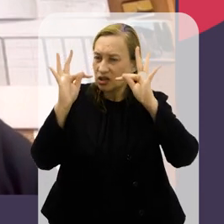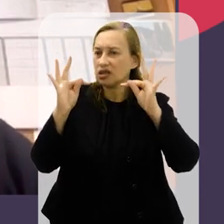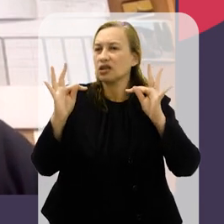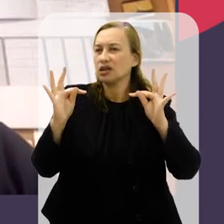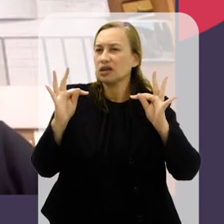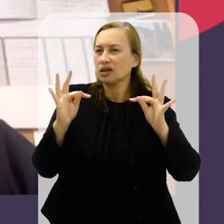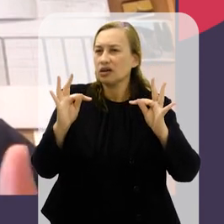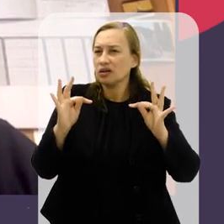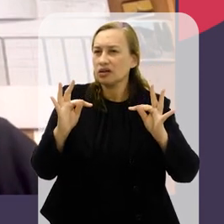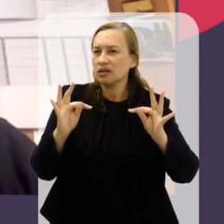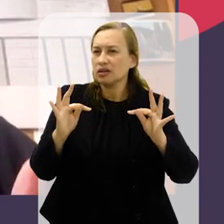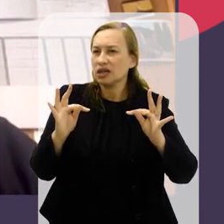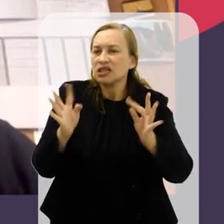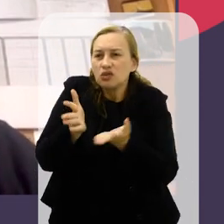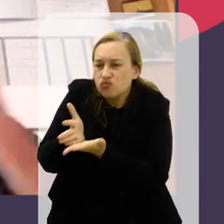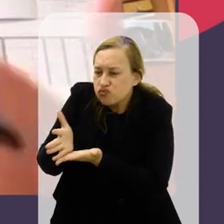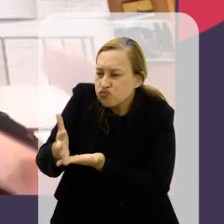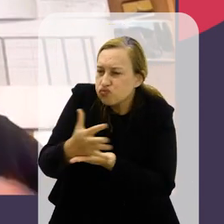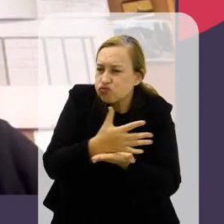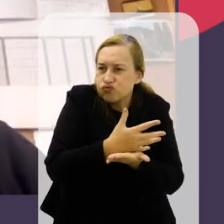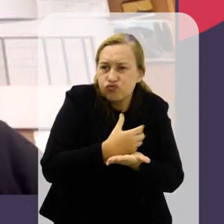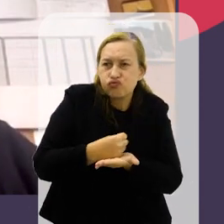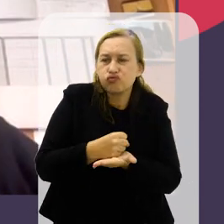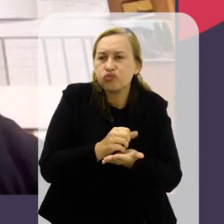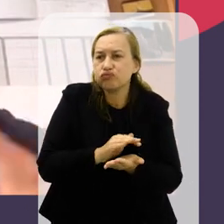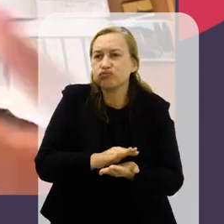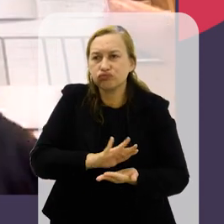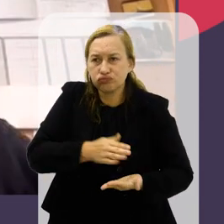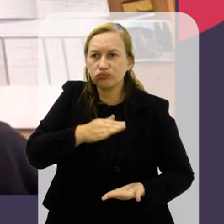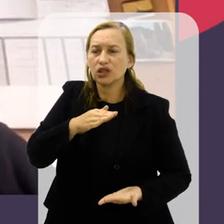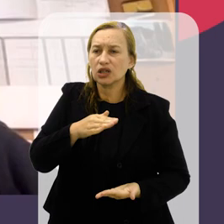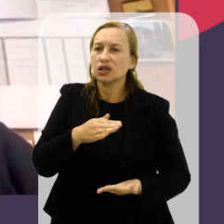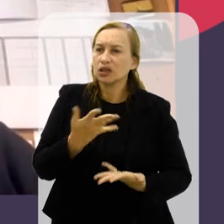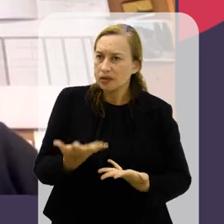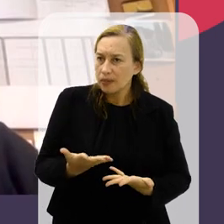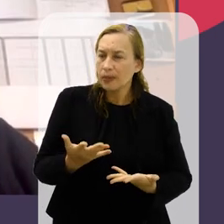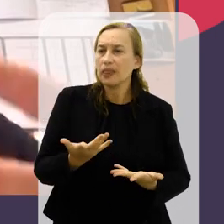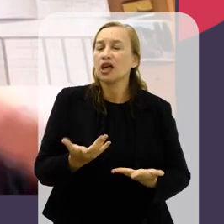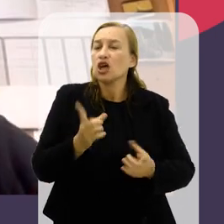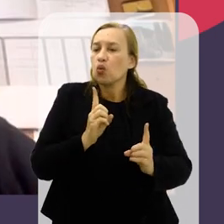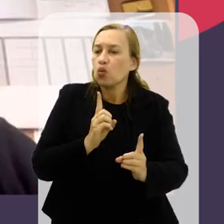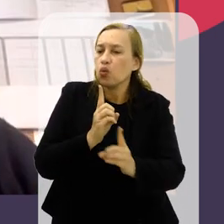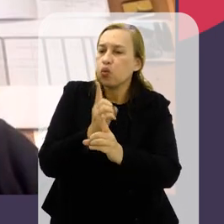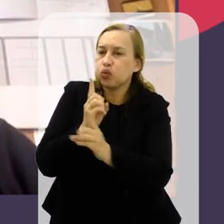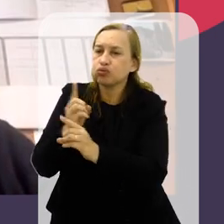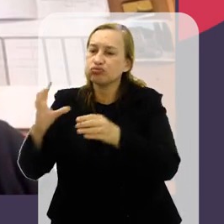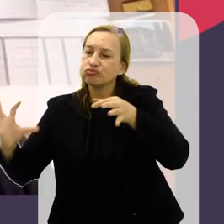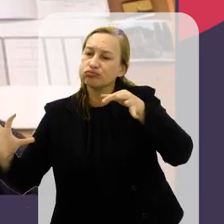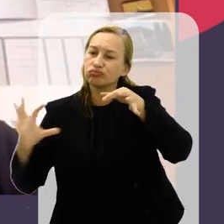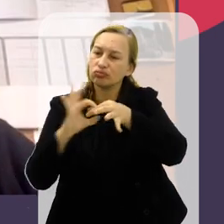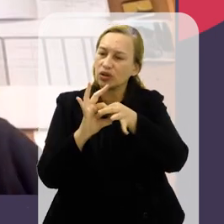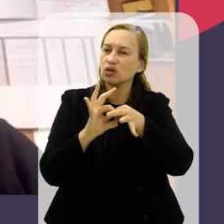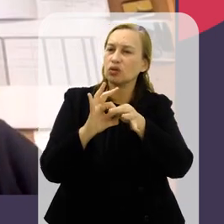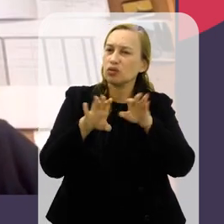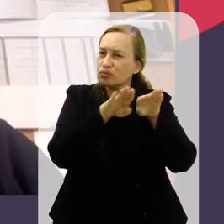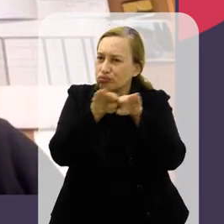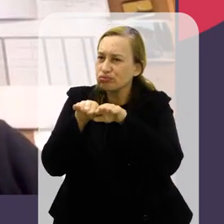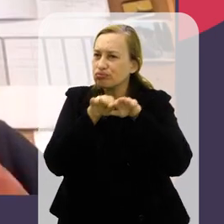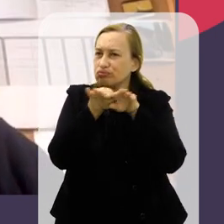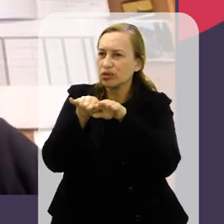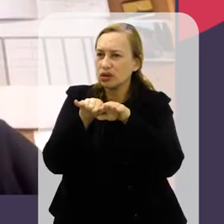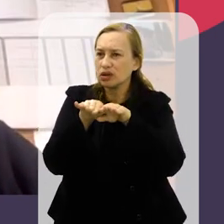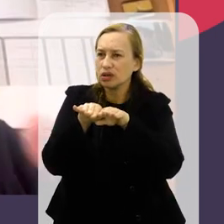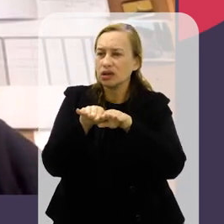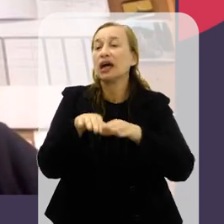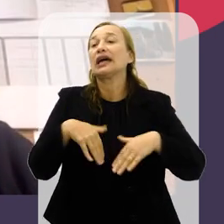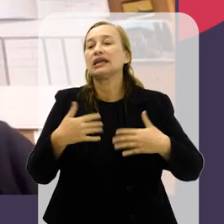tecnológicas, para enfrentar, lidar com big data, lidar com esses dados grandes e conseguir lidar com isso de maneira a encontrar padrões,